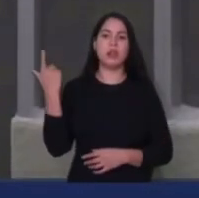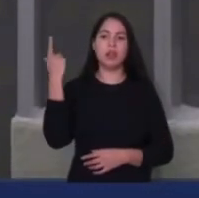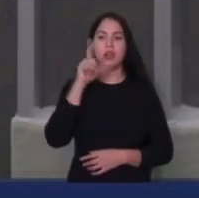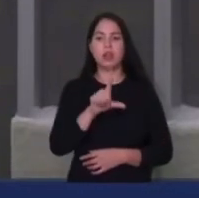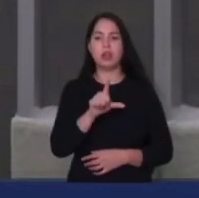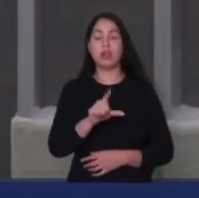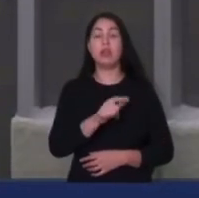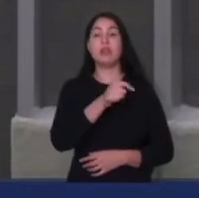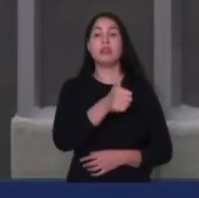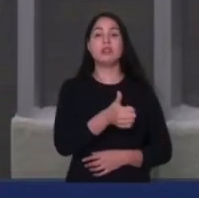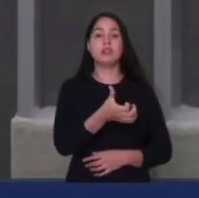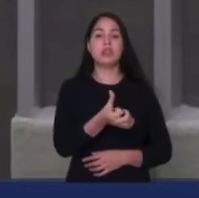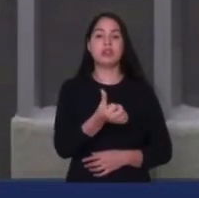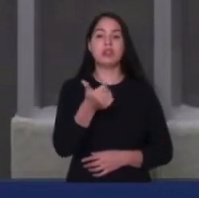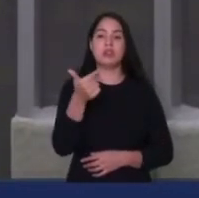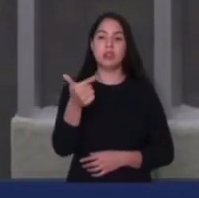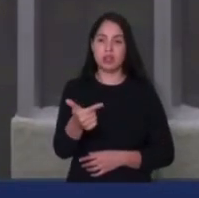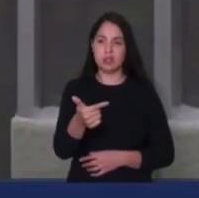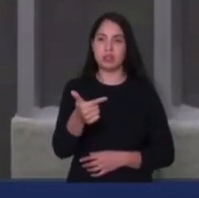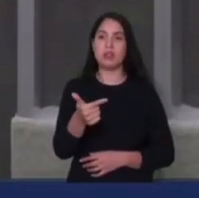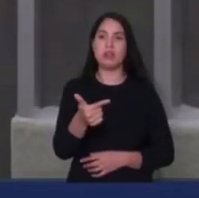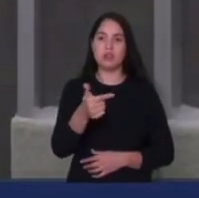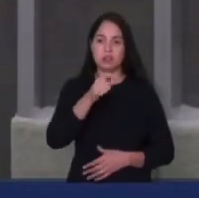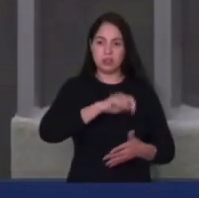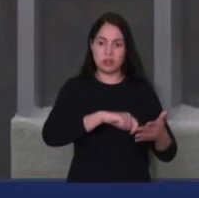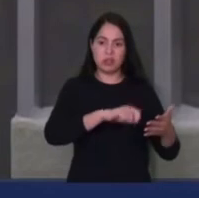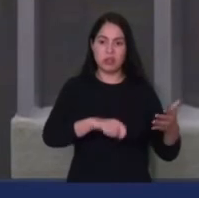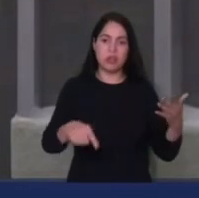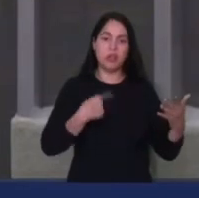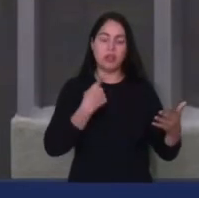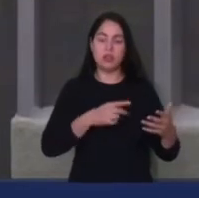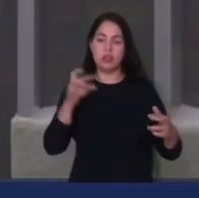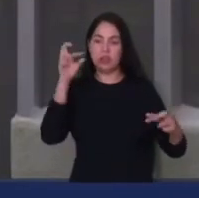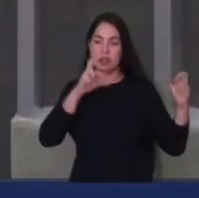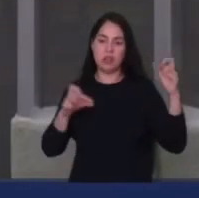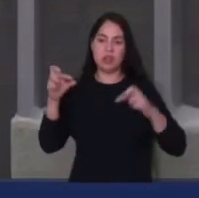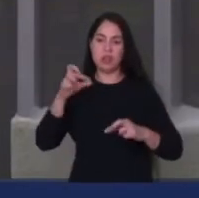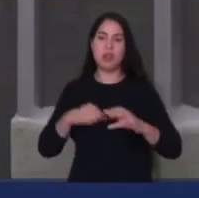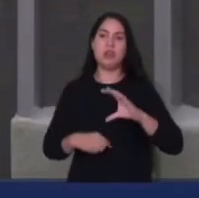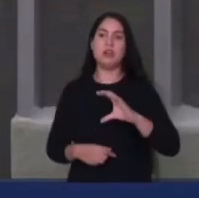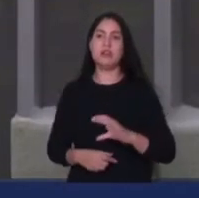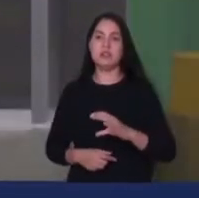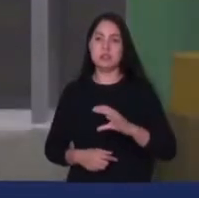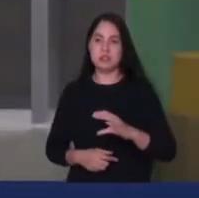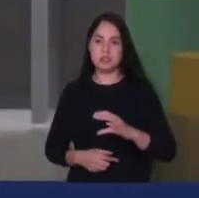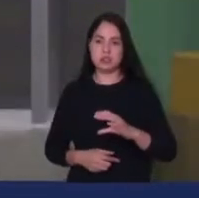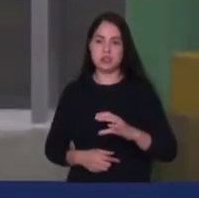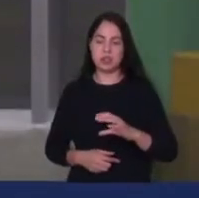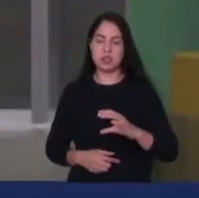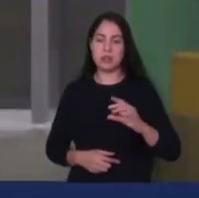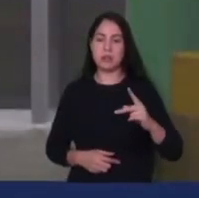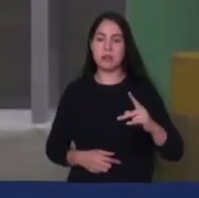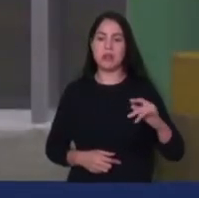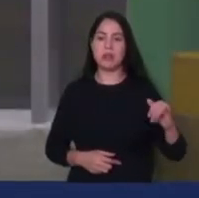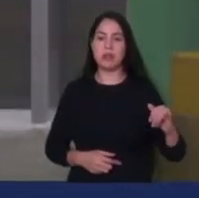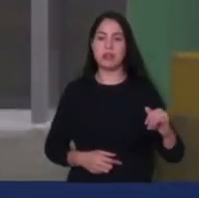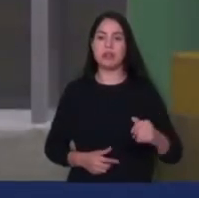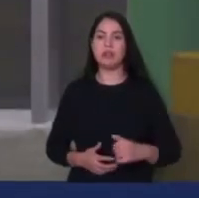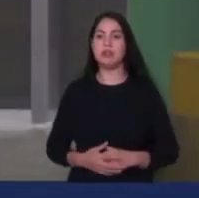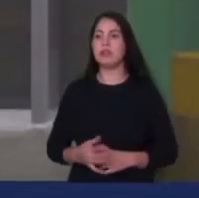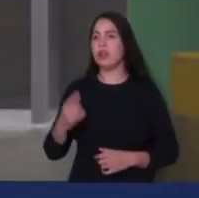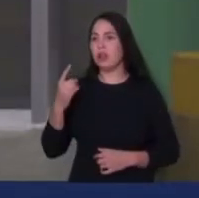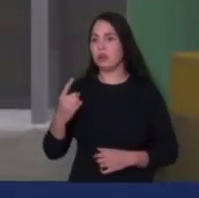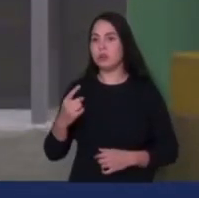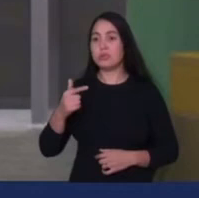assinaturas para realizar a investigação, para realizar a CPI da 171 Milhas, que vai investigar não só 1, 2, 3 Milhas,